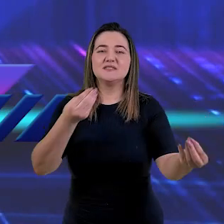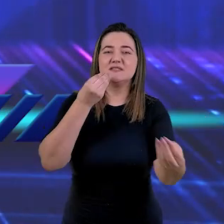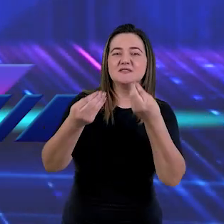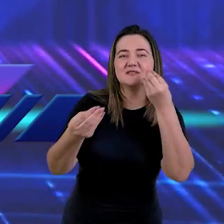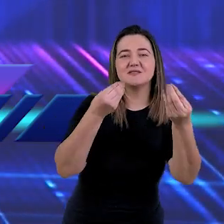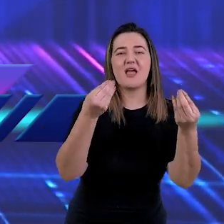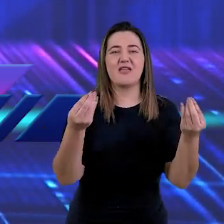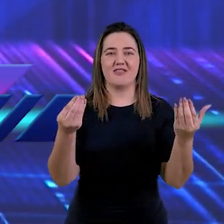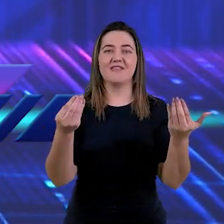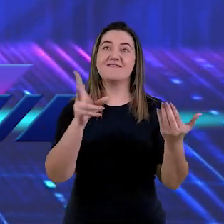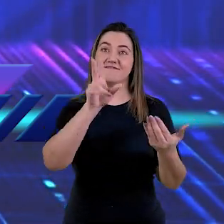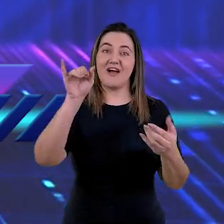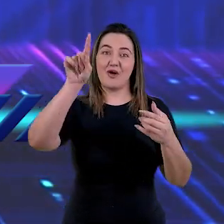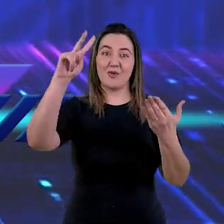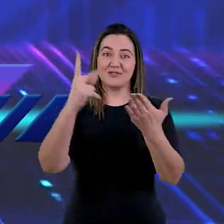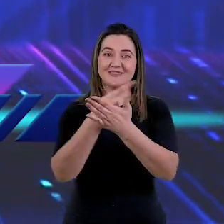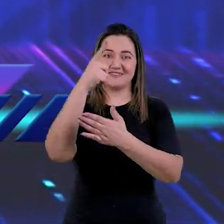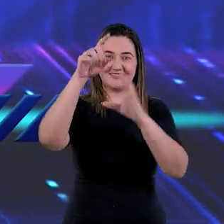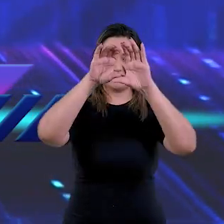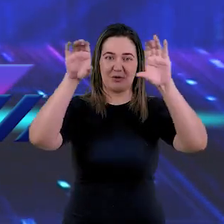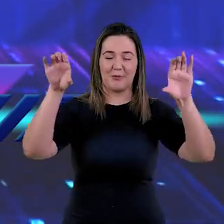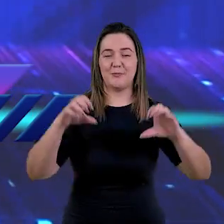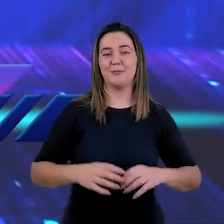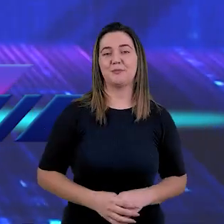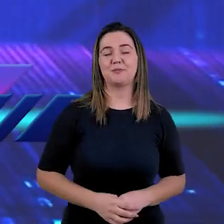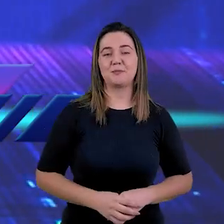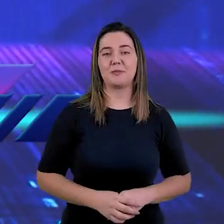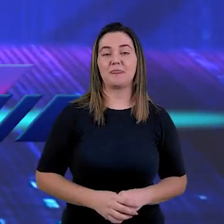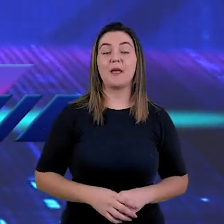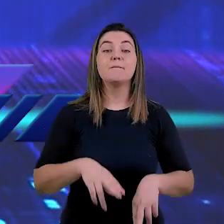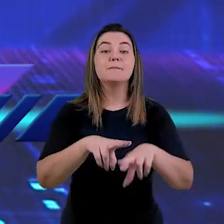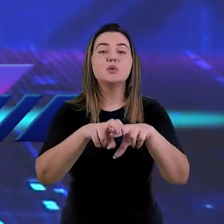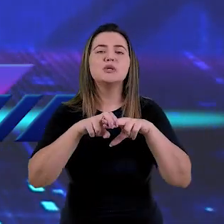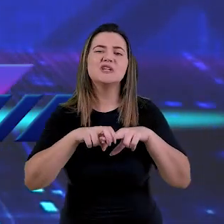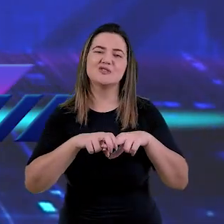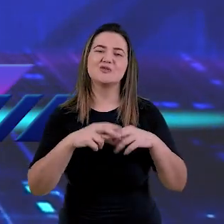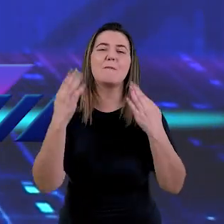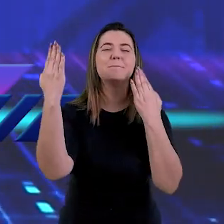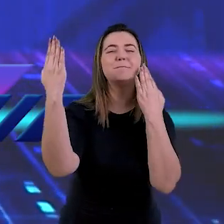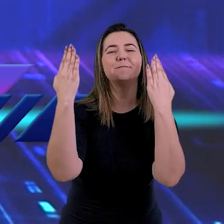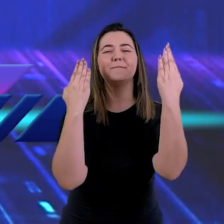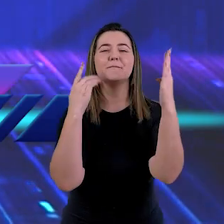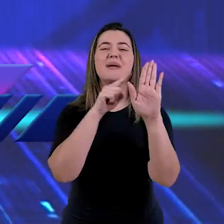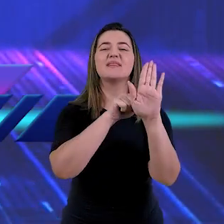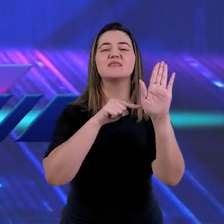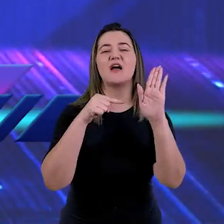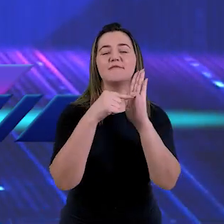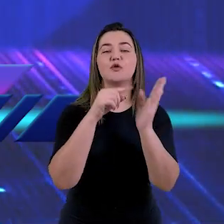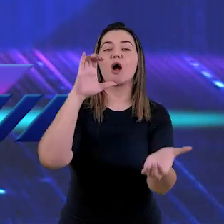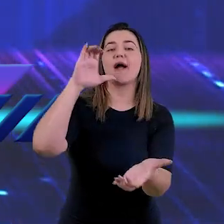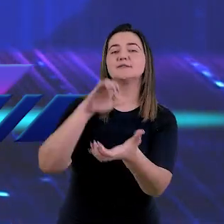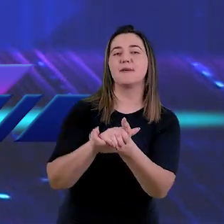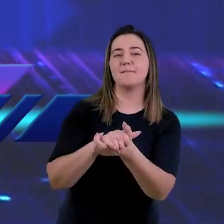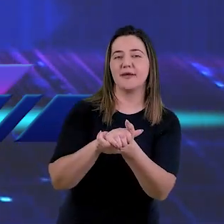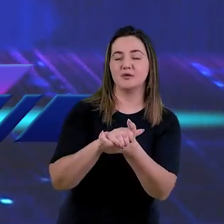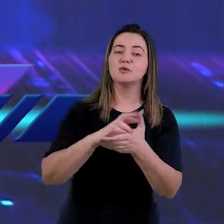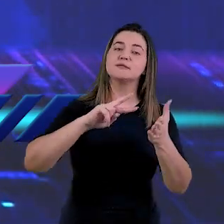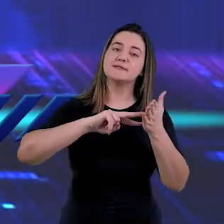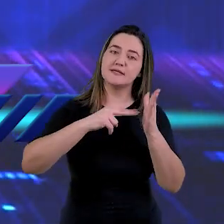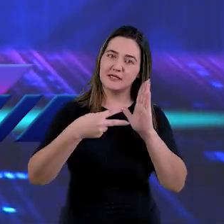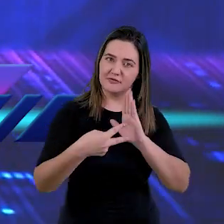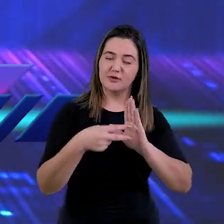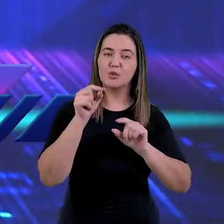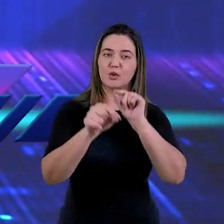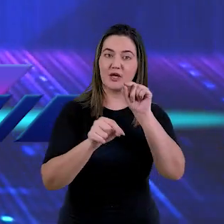ela aparece na Bíblia dando a ideia da salvação do povo de Deus